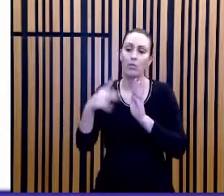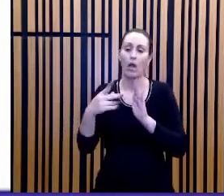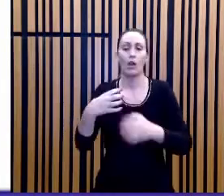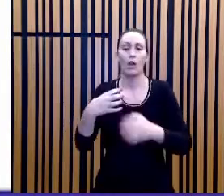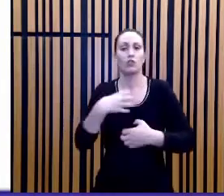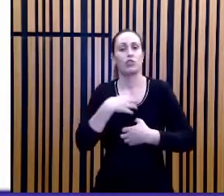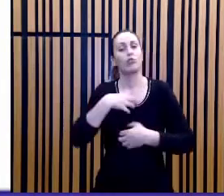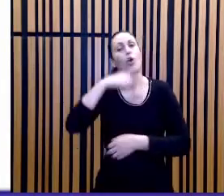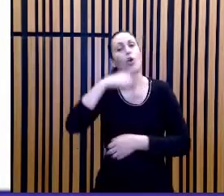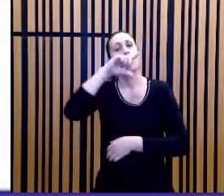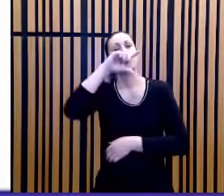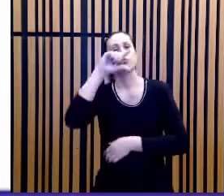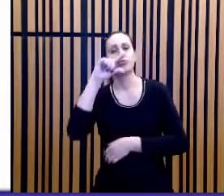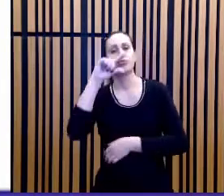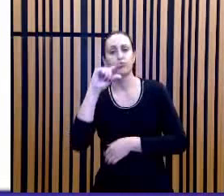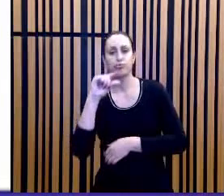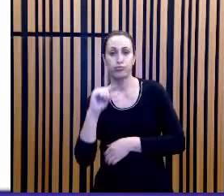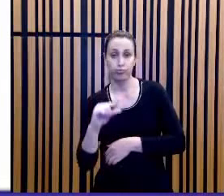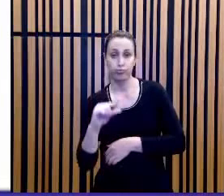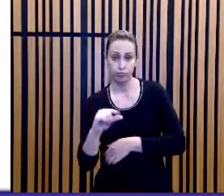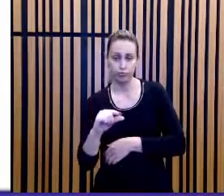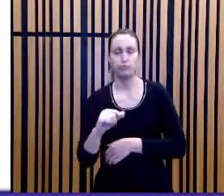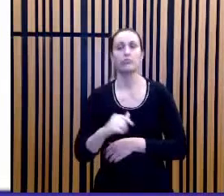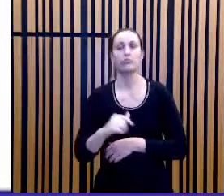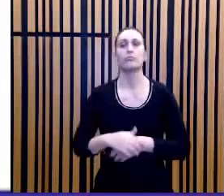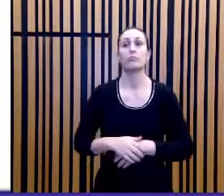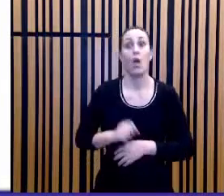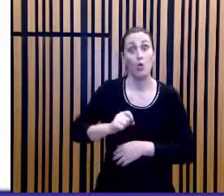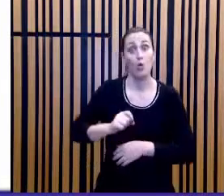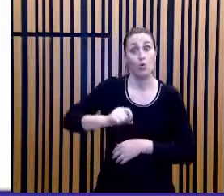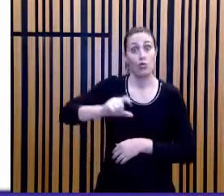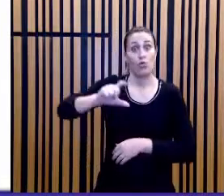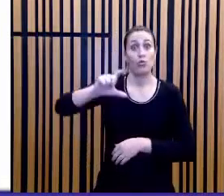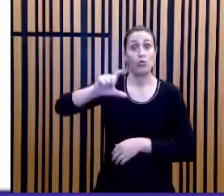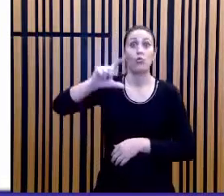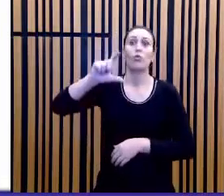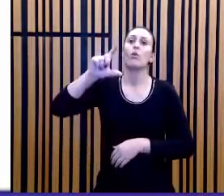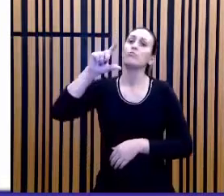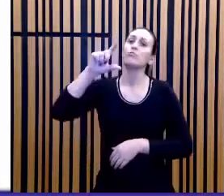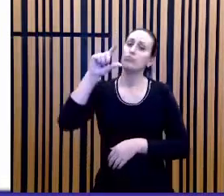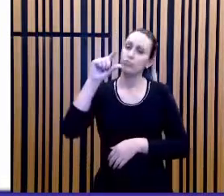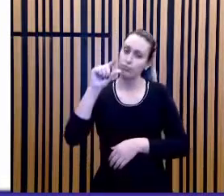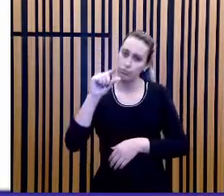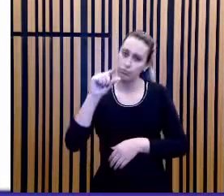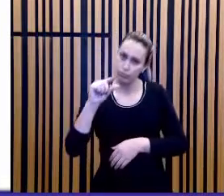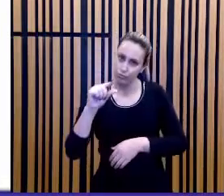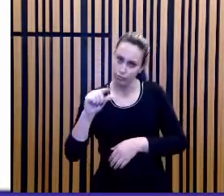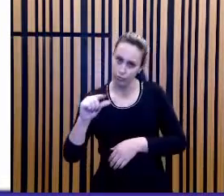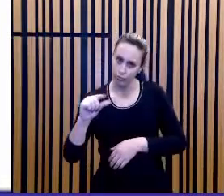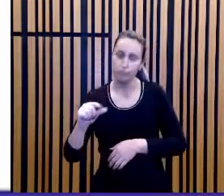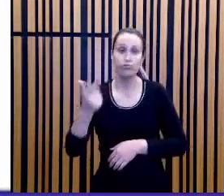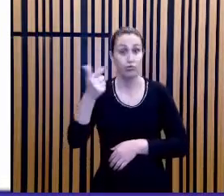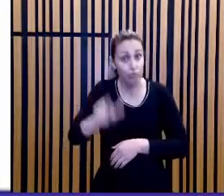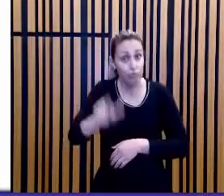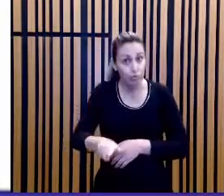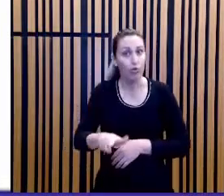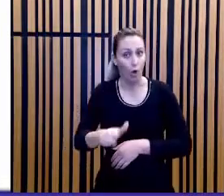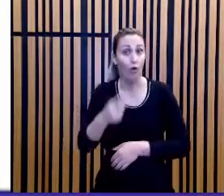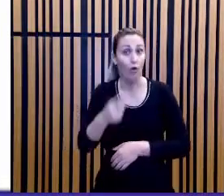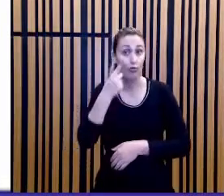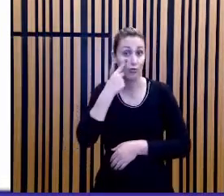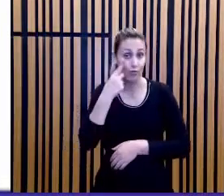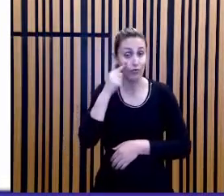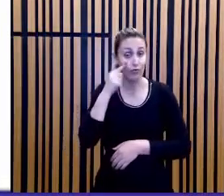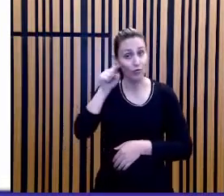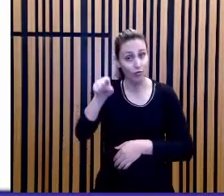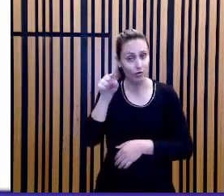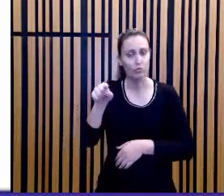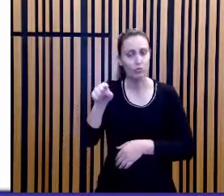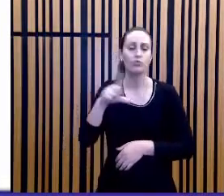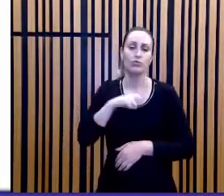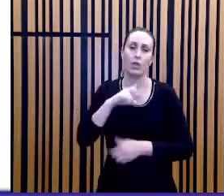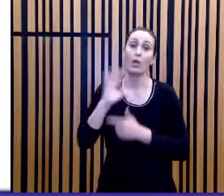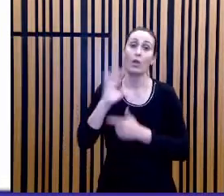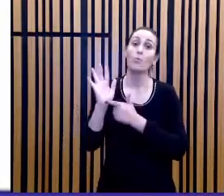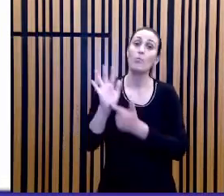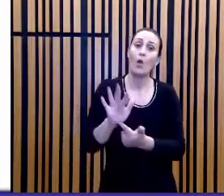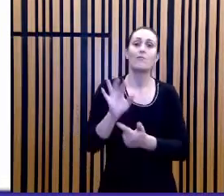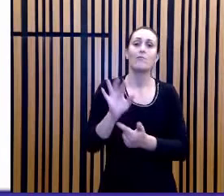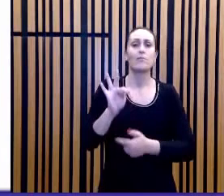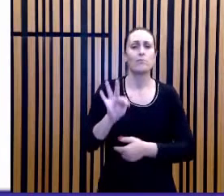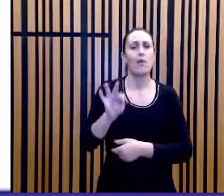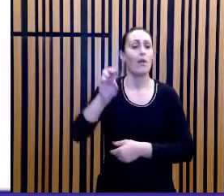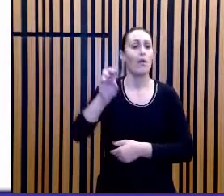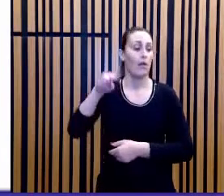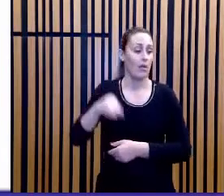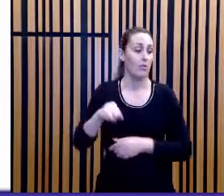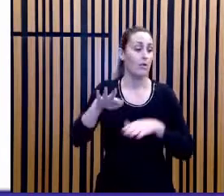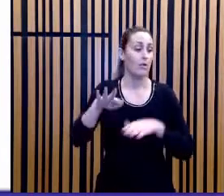passou para valor inferior de Tm, aí a temperatura sobe e volta a cair, opa, a temperatura mais uma vez cai para valores inferiores a Tm. Você